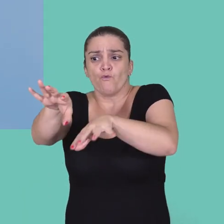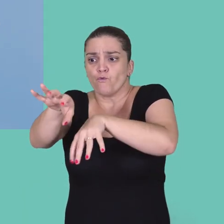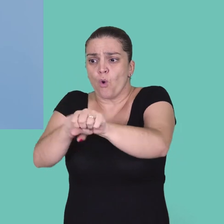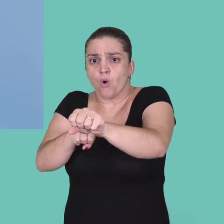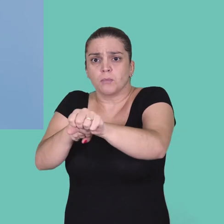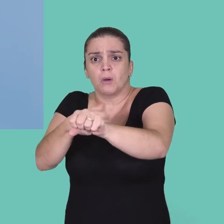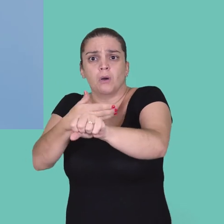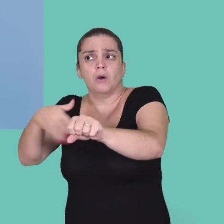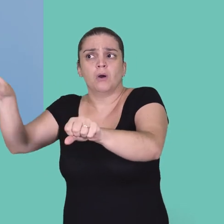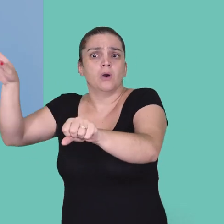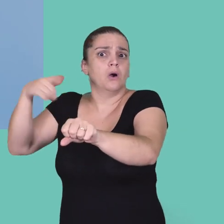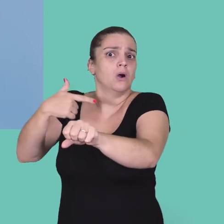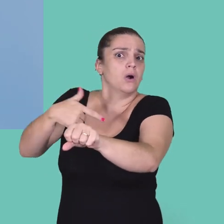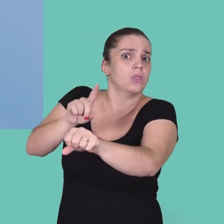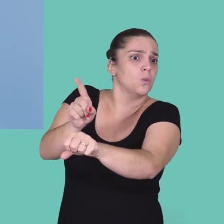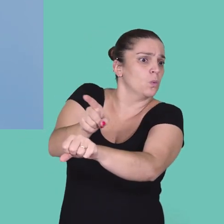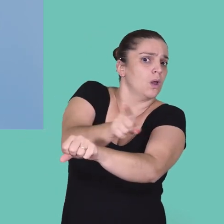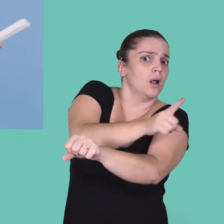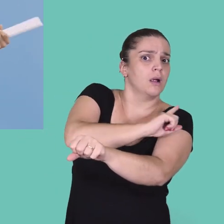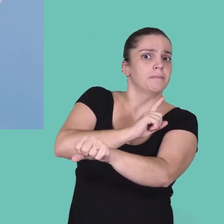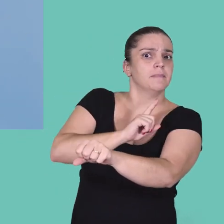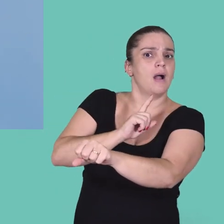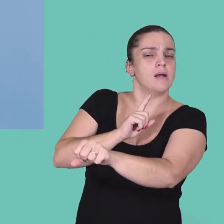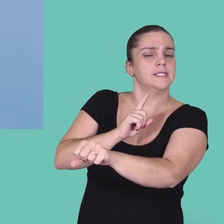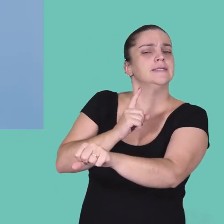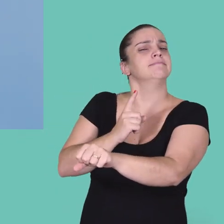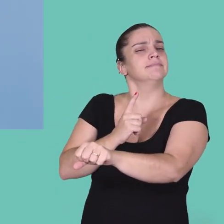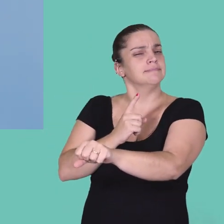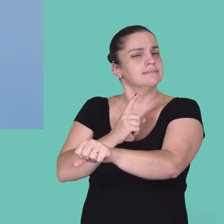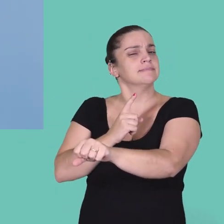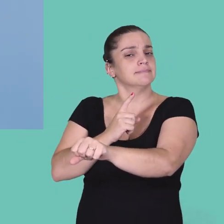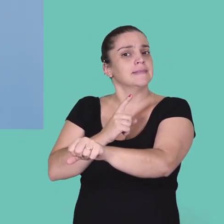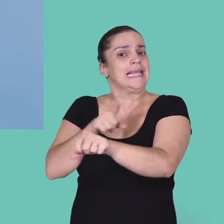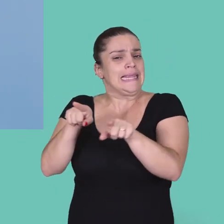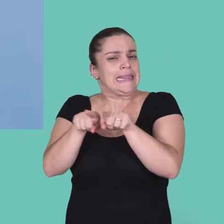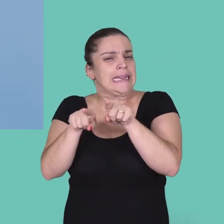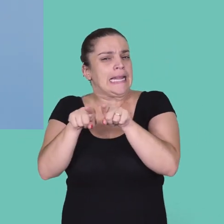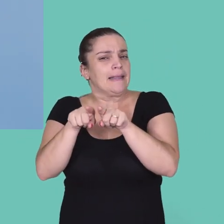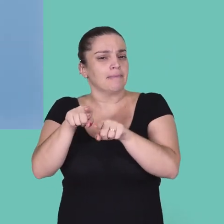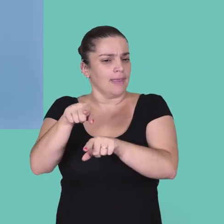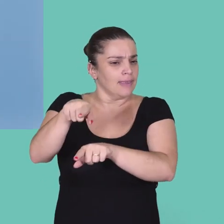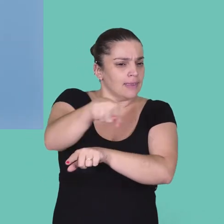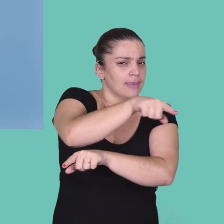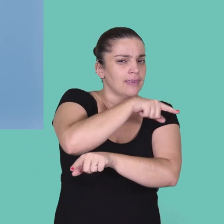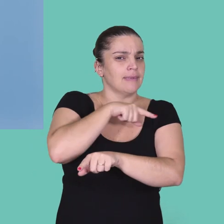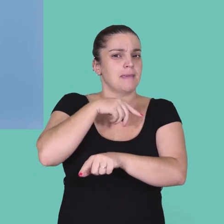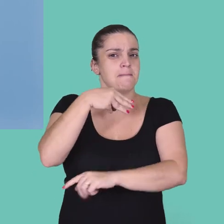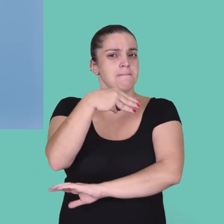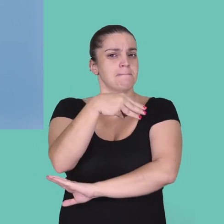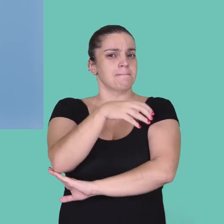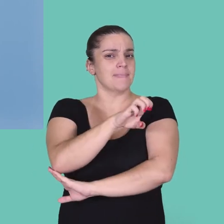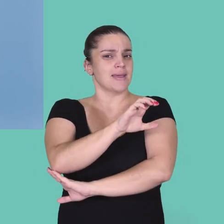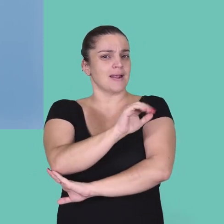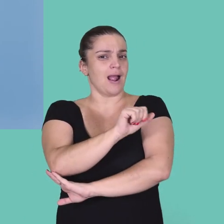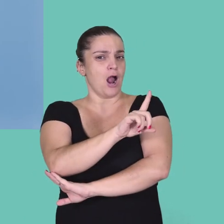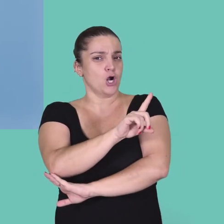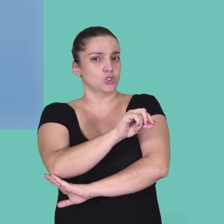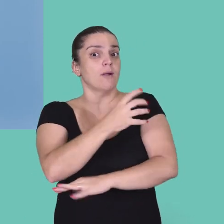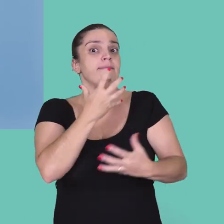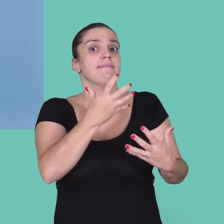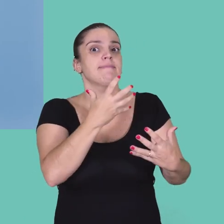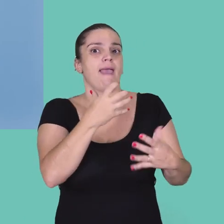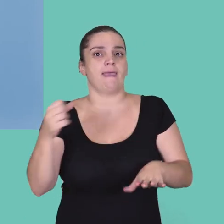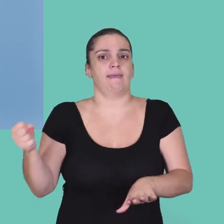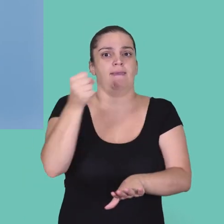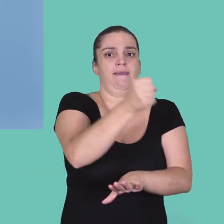essa mão de obra que a gente está formando. E, curiosamente, o mercado também quer essas mulheres, porque ao descobrir